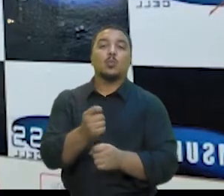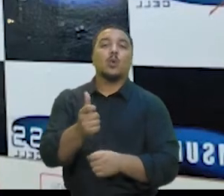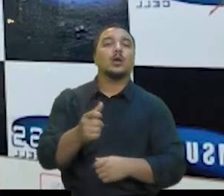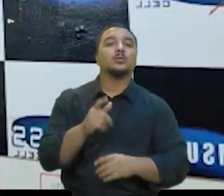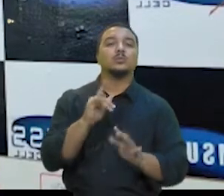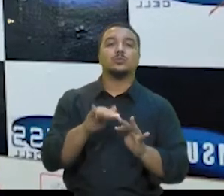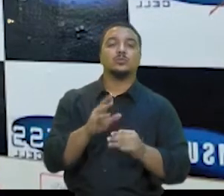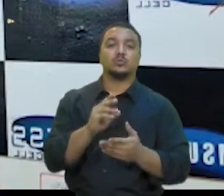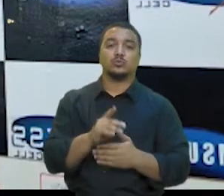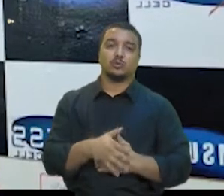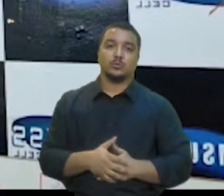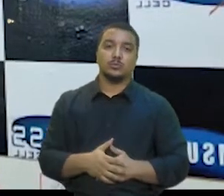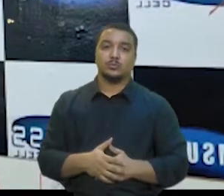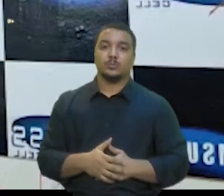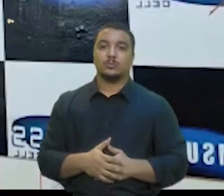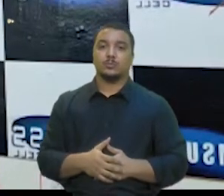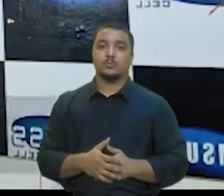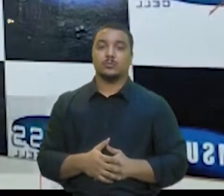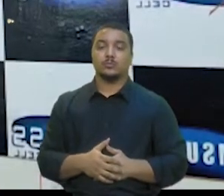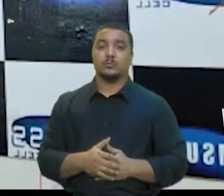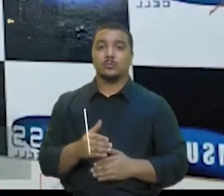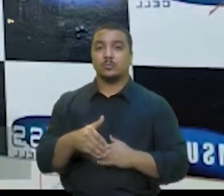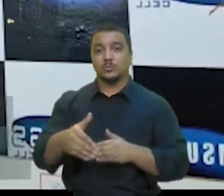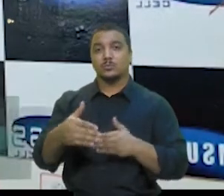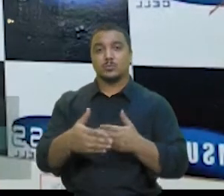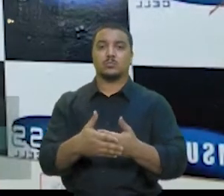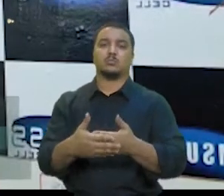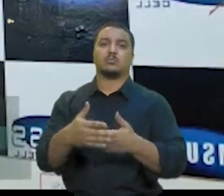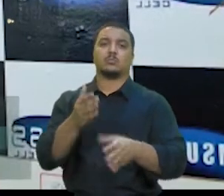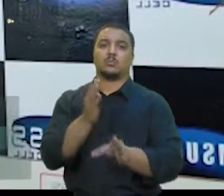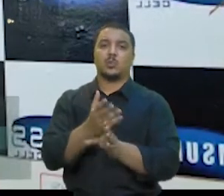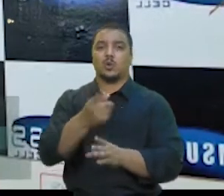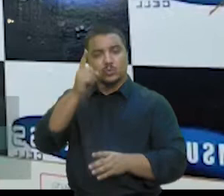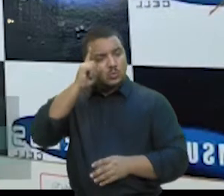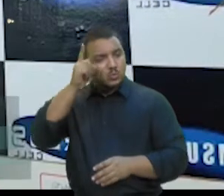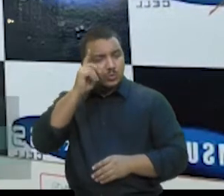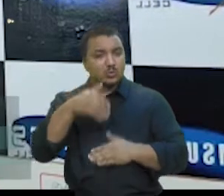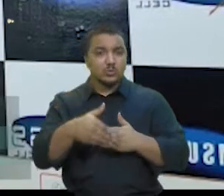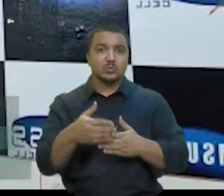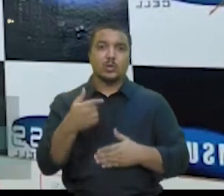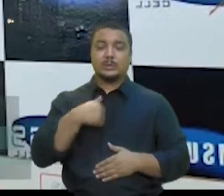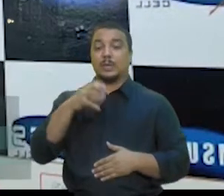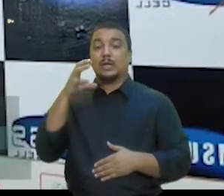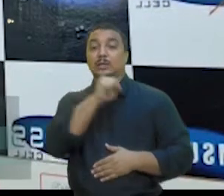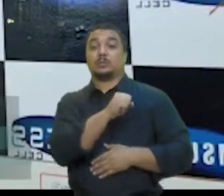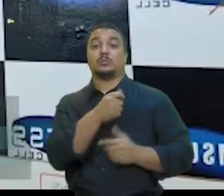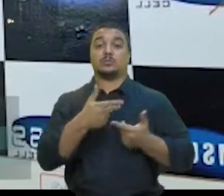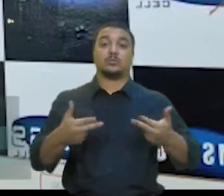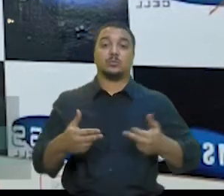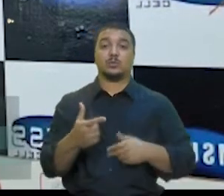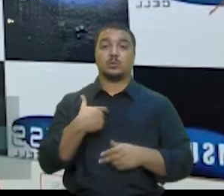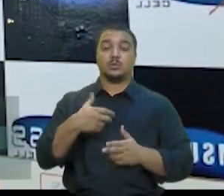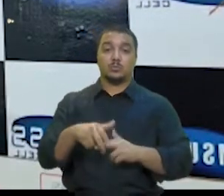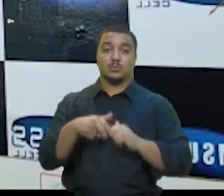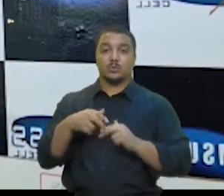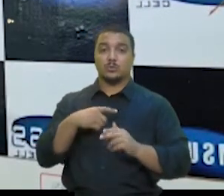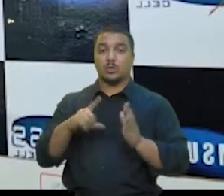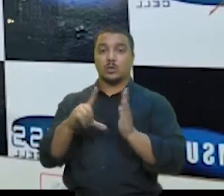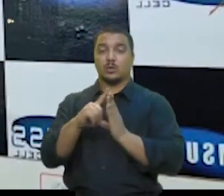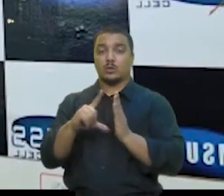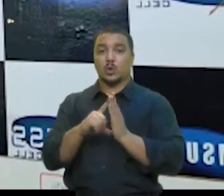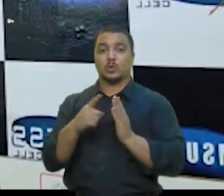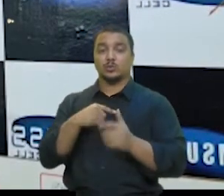final. Eu costumo sempre deixar por conta mesmo do dia a dia da gente, que é corrido. Eu tenho uma loja, trabalho